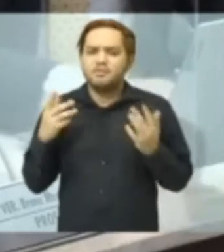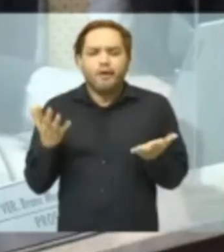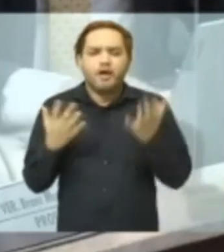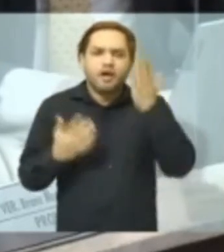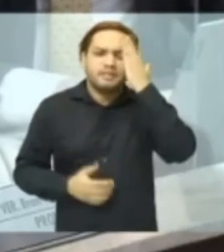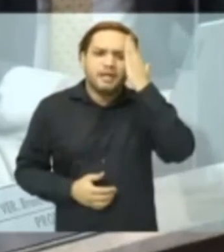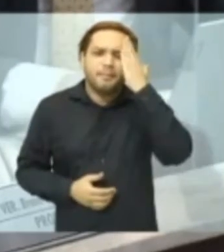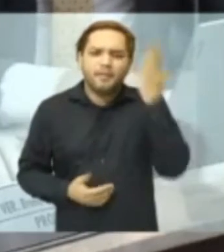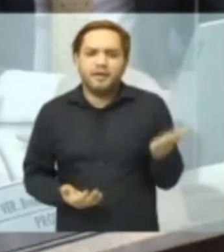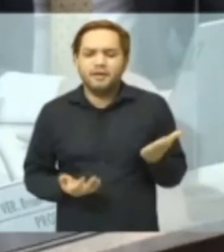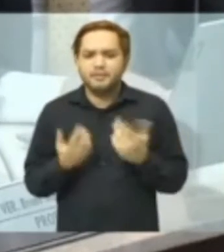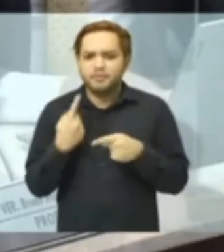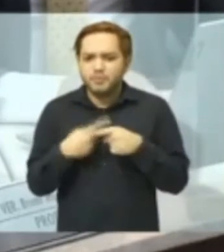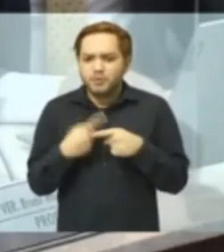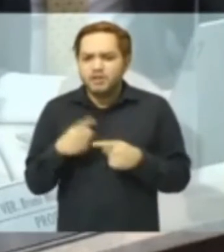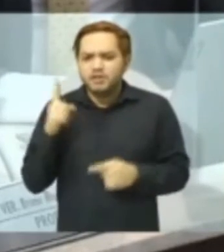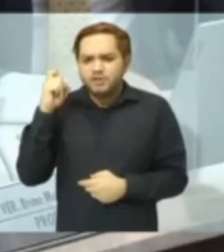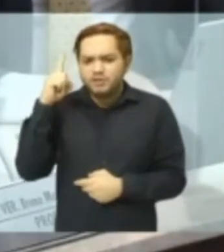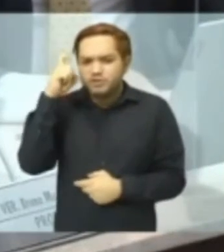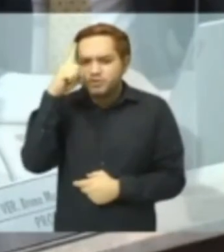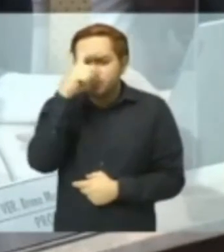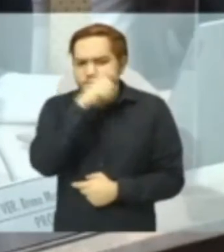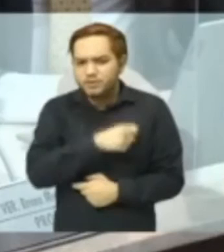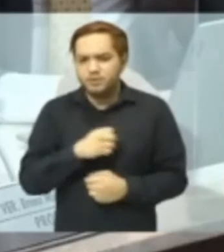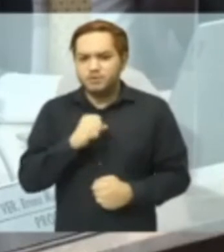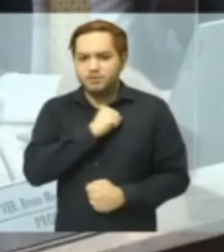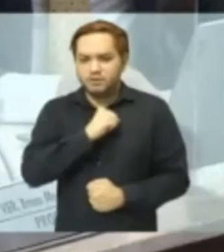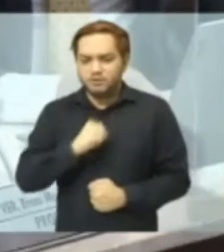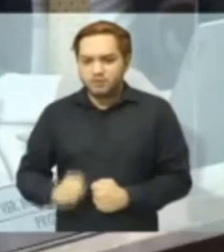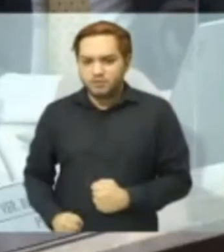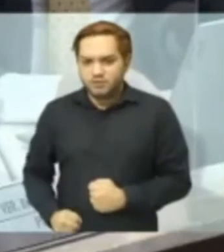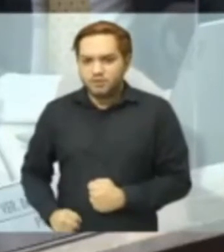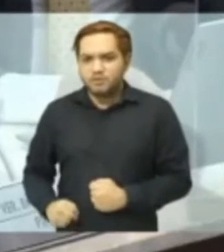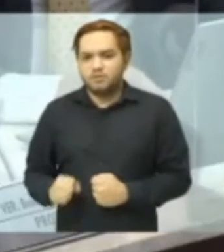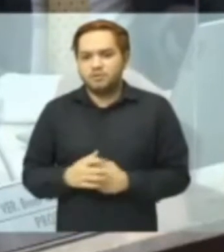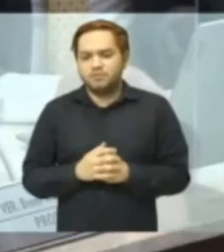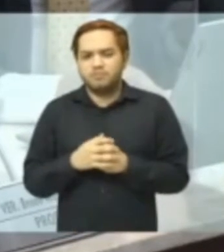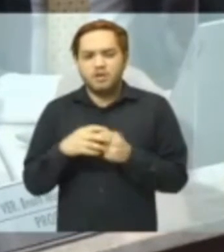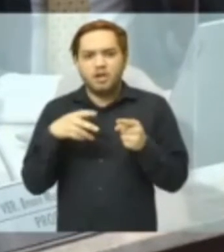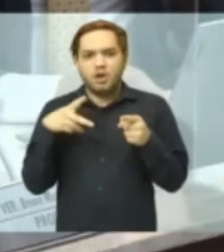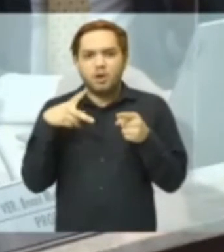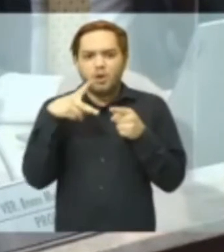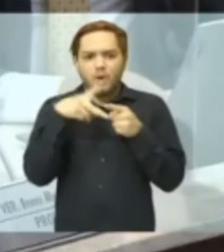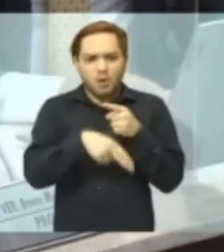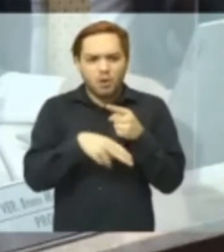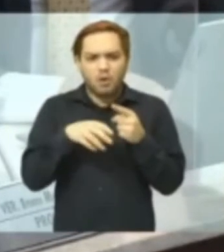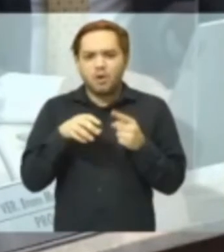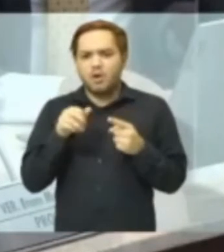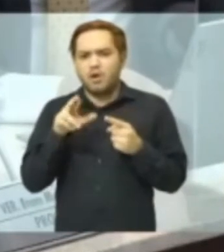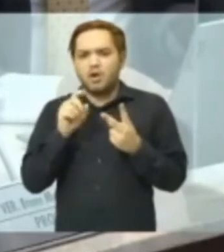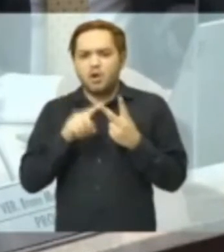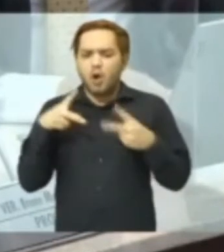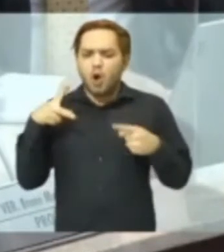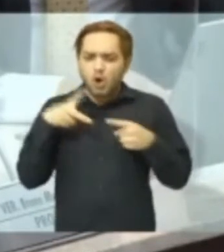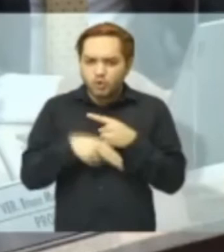que dificuldade é o senador que cortou os carros, cortou a assessoria,